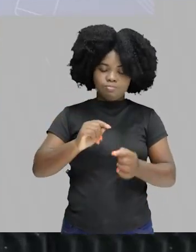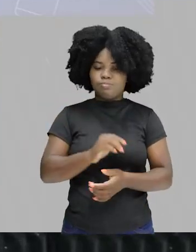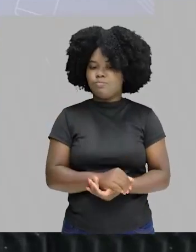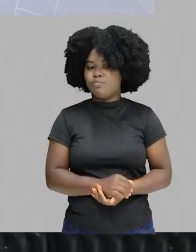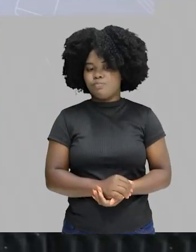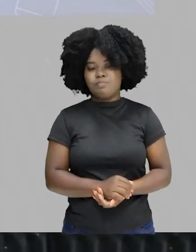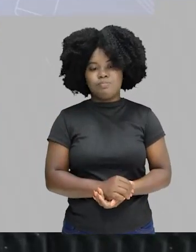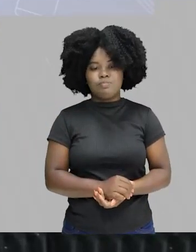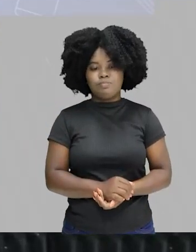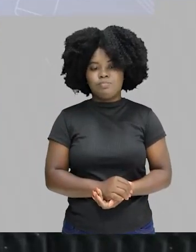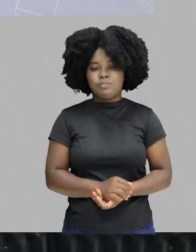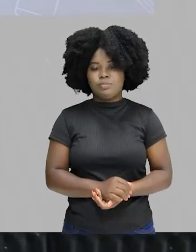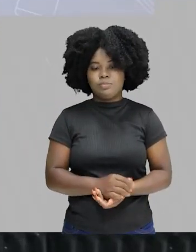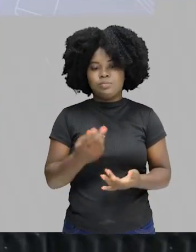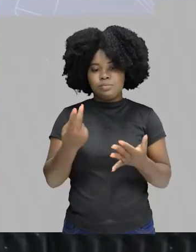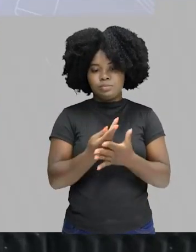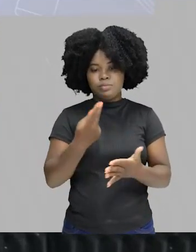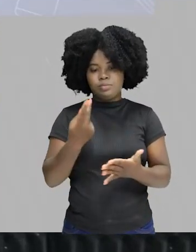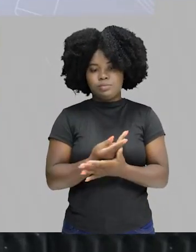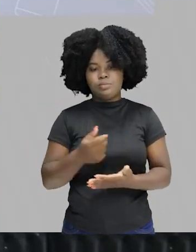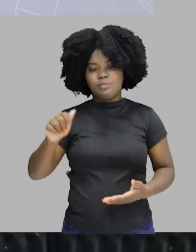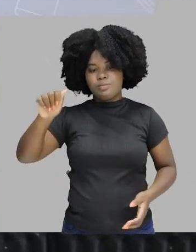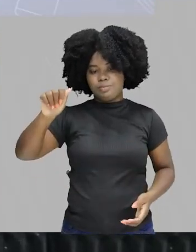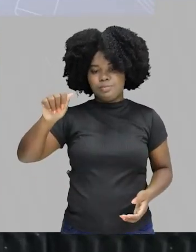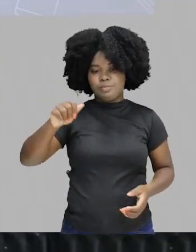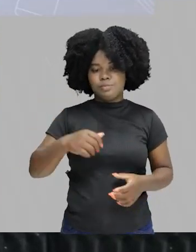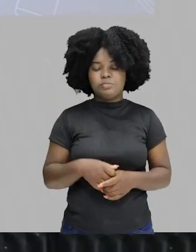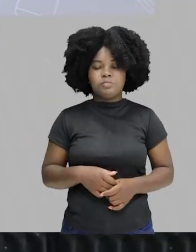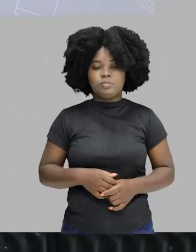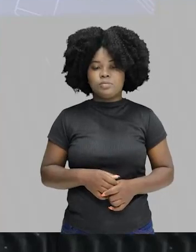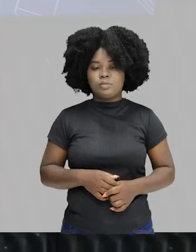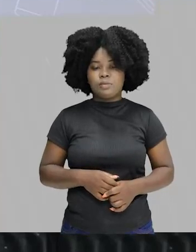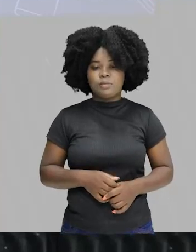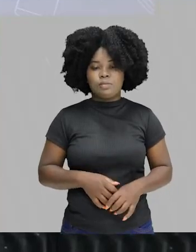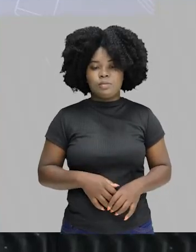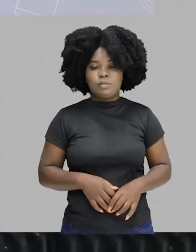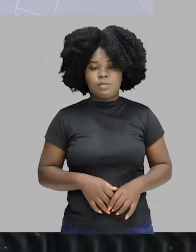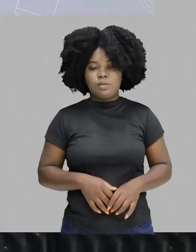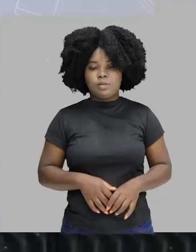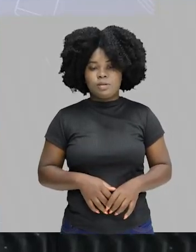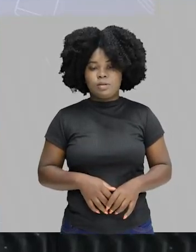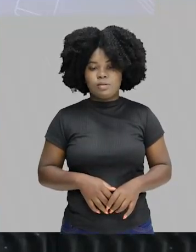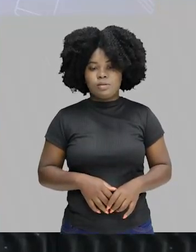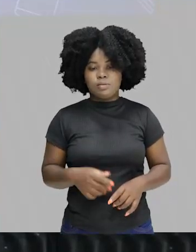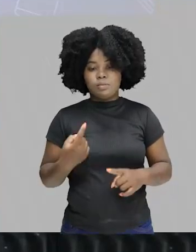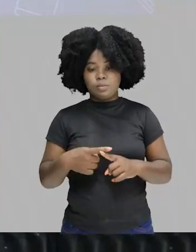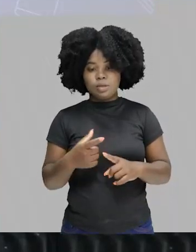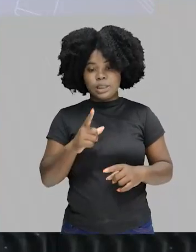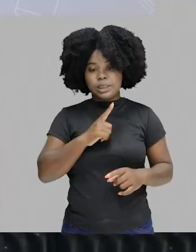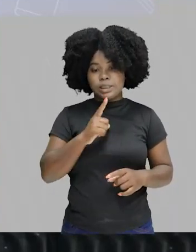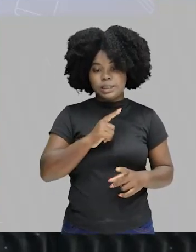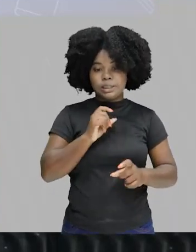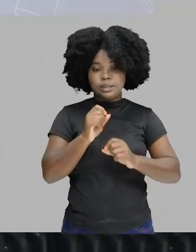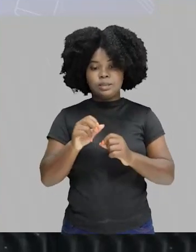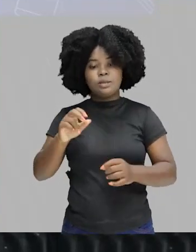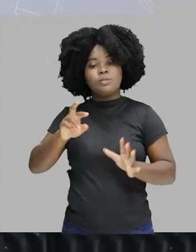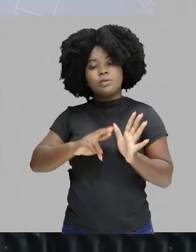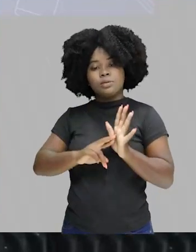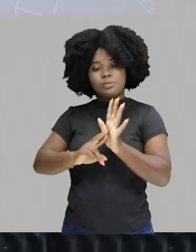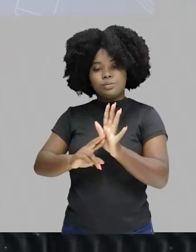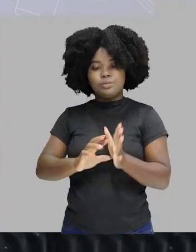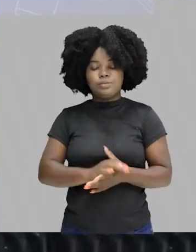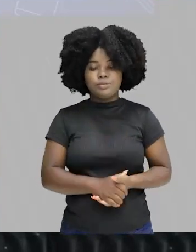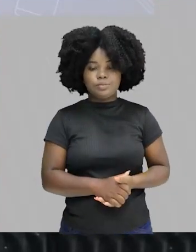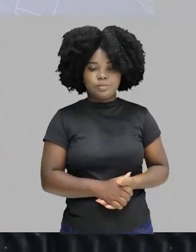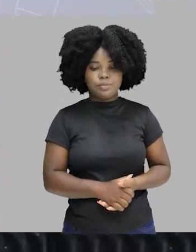na letra A eles apresentam democracia direta. Certo? Bom, nós não temos, porque nós temos a presença dos representantes.